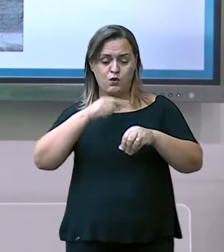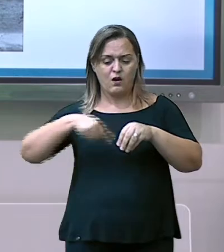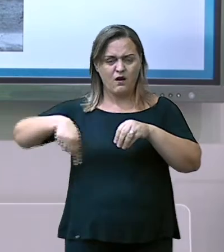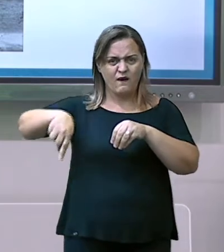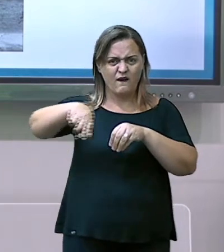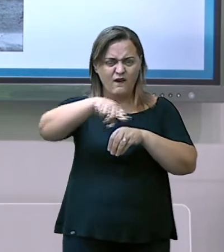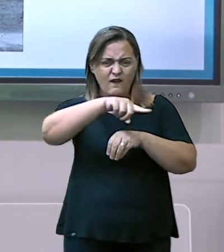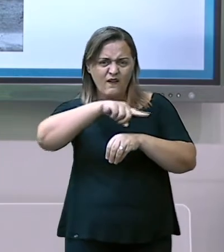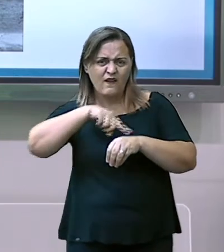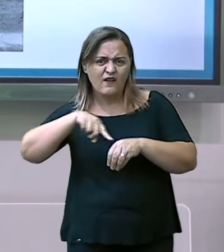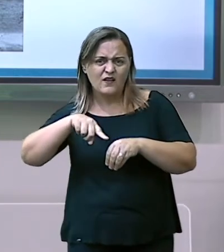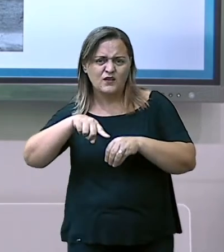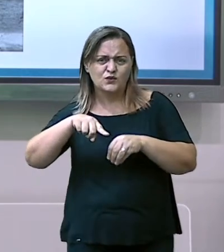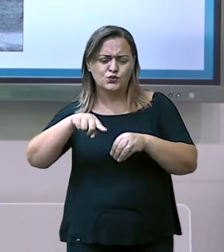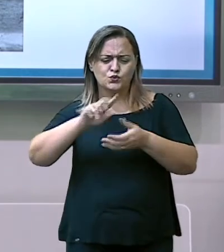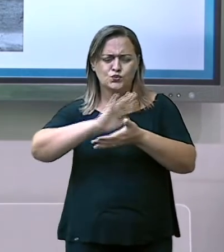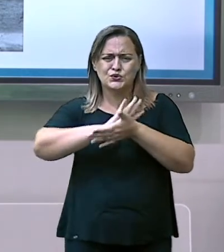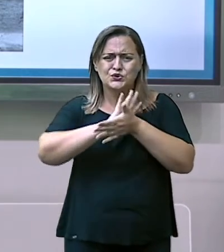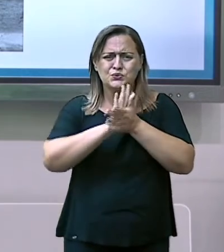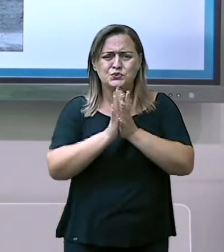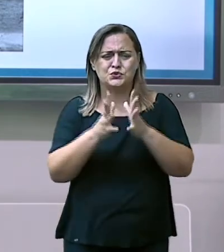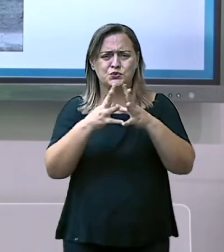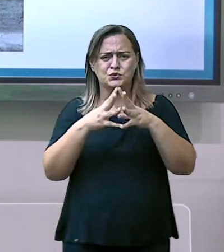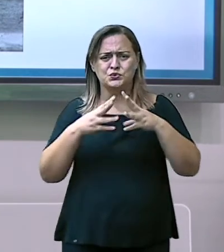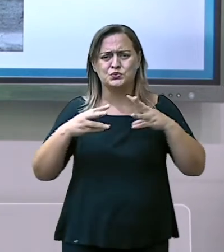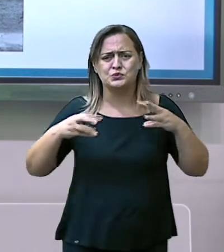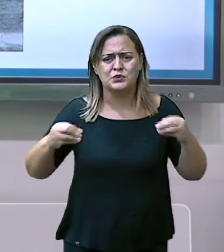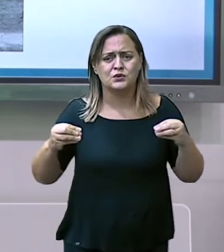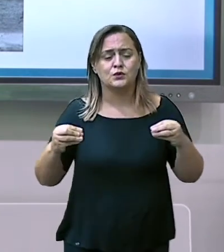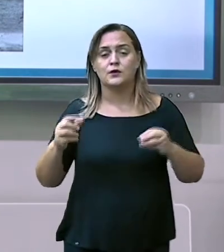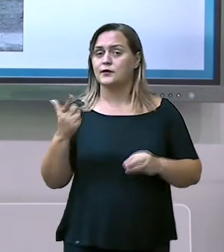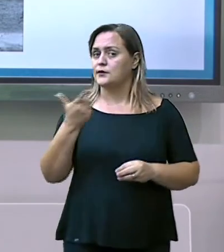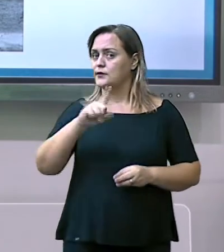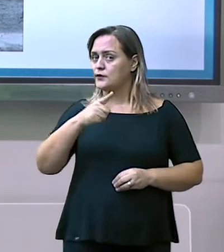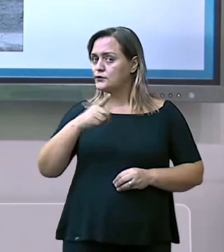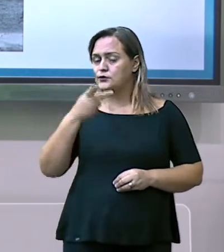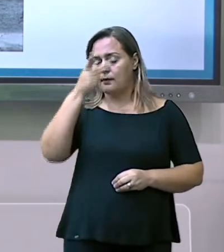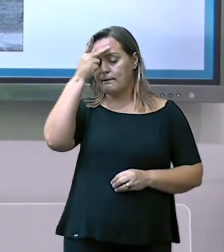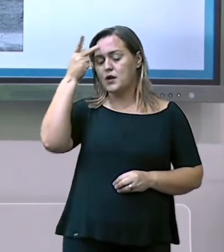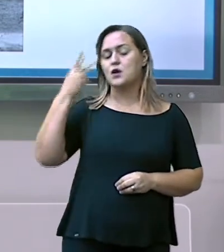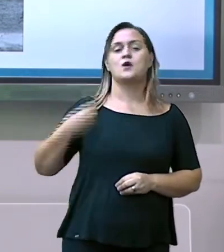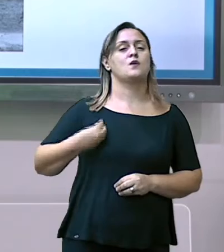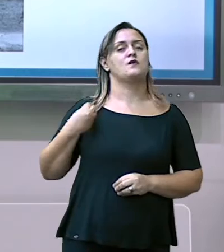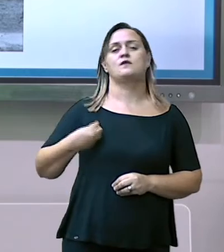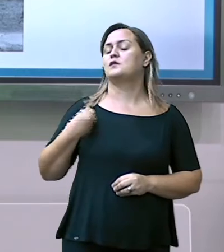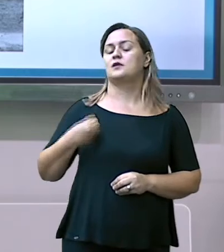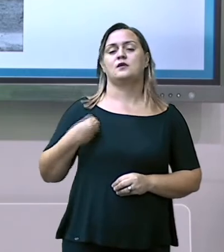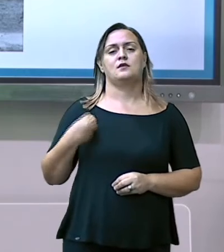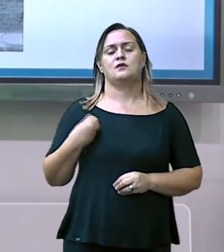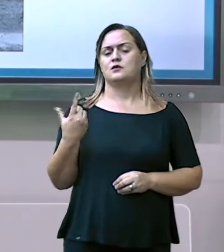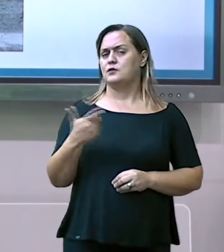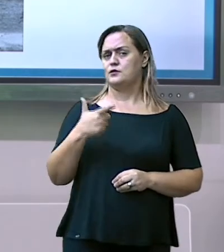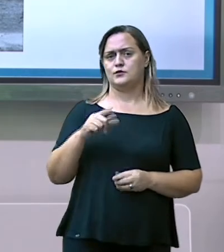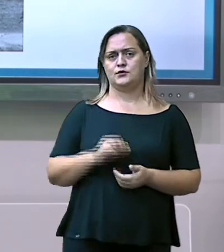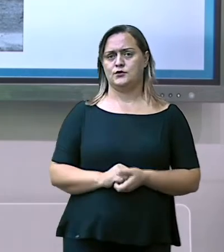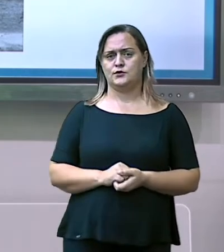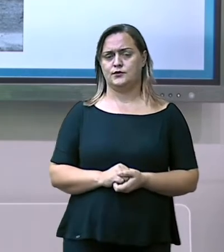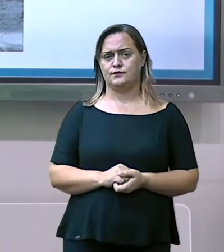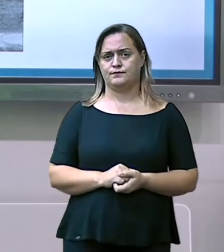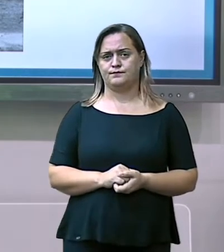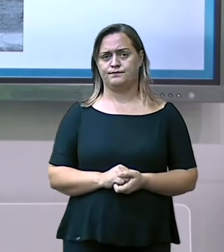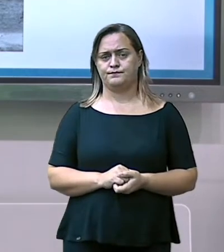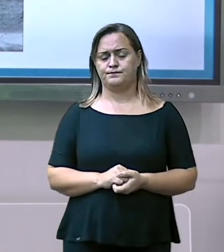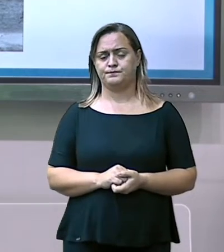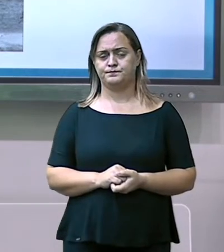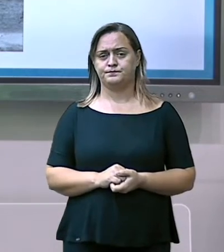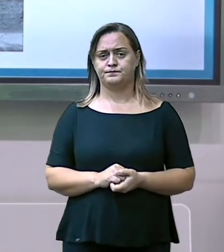Nós temos milhares de ilhas na Oceania. Aproximadamente 10 mil. Algumas não